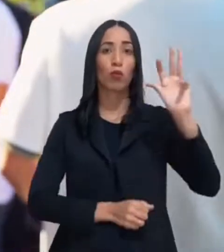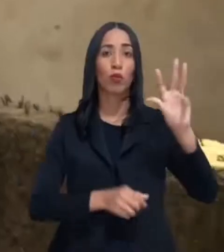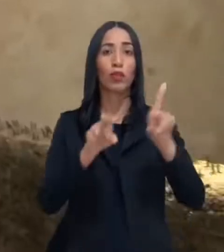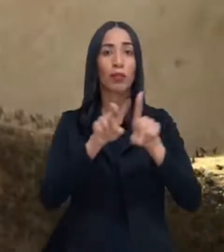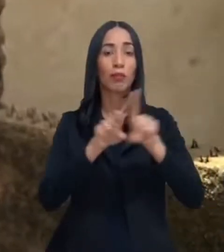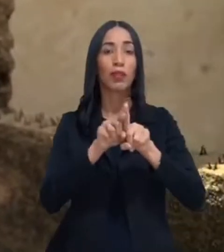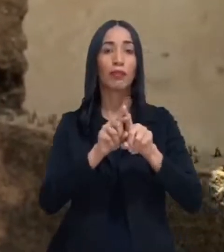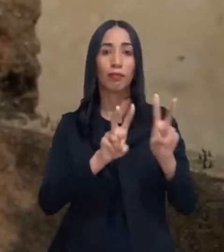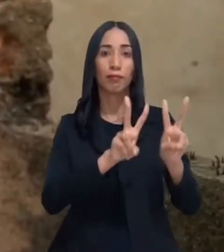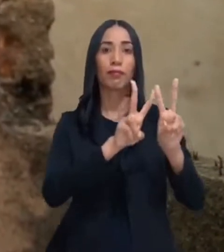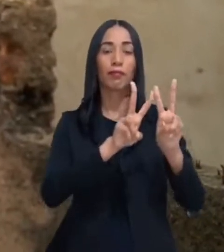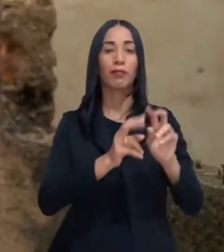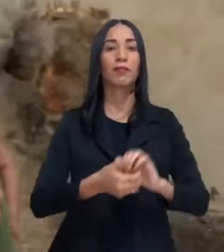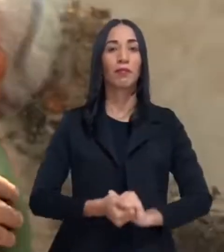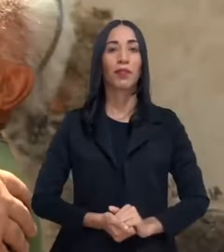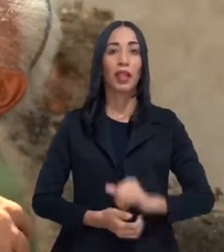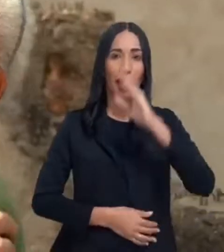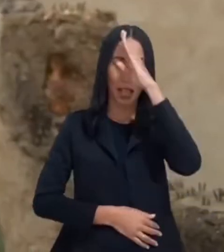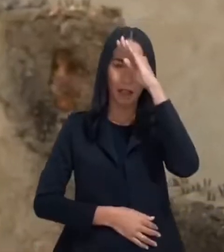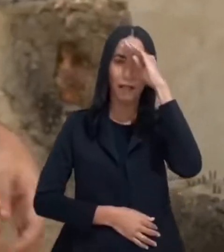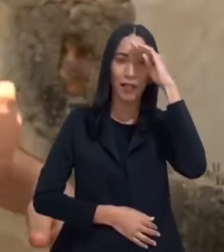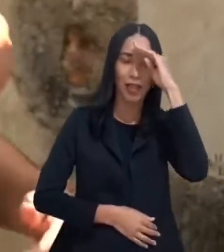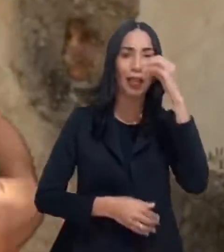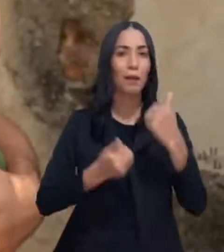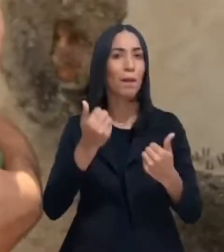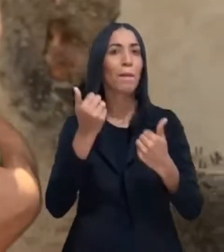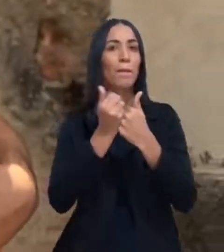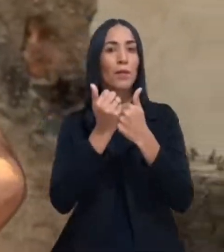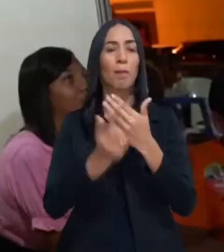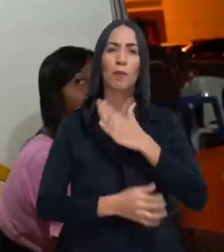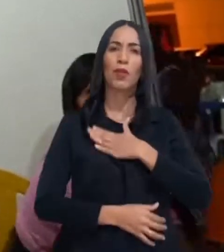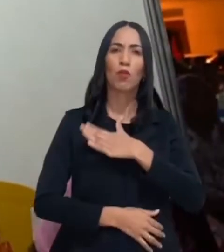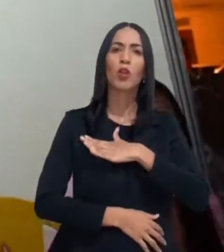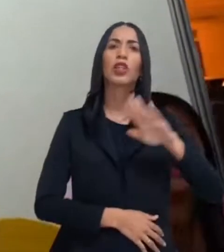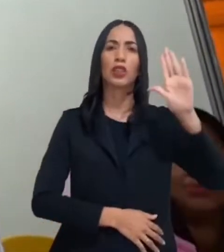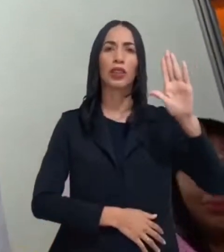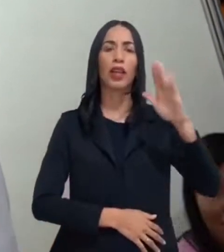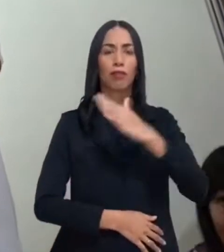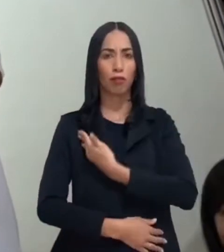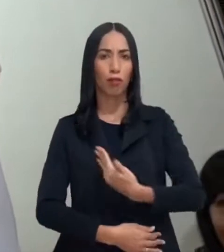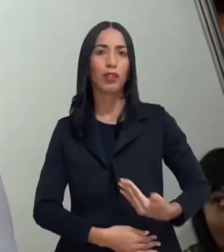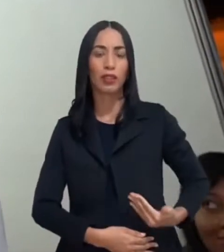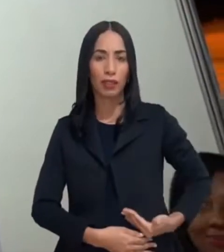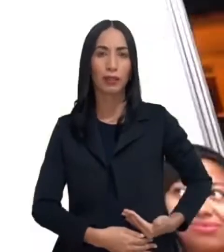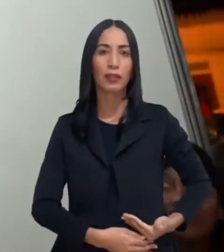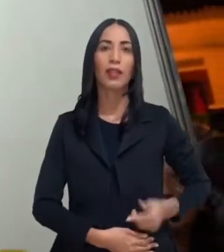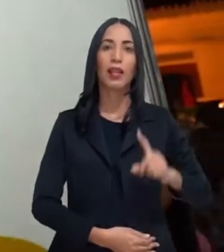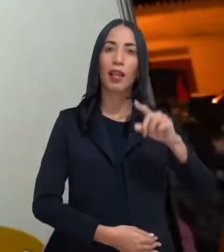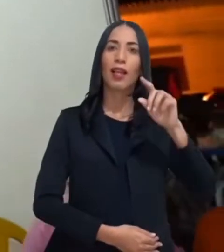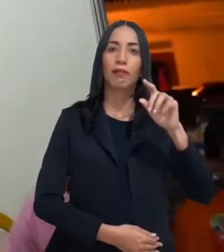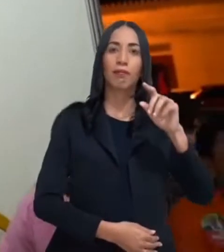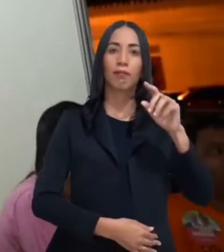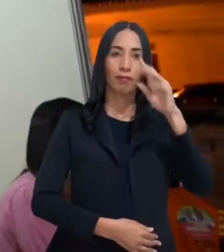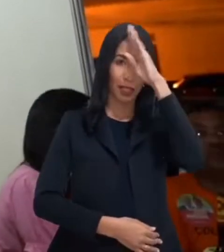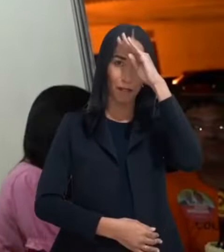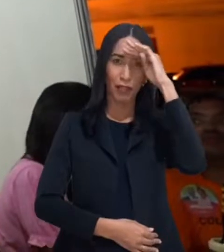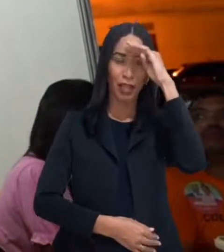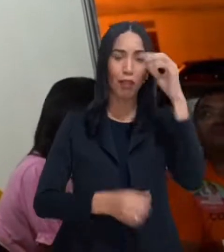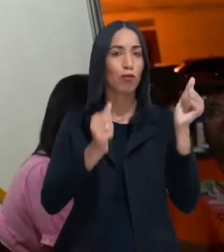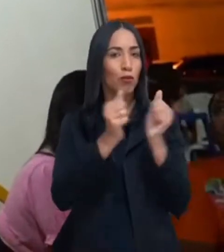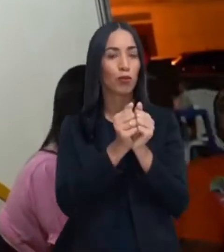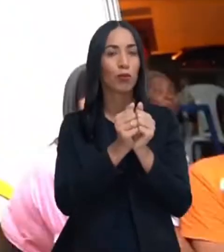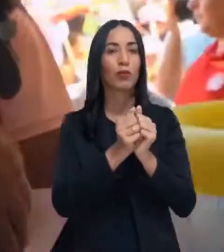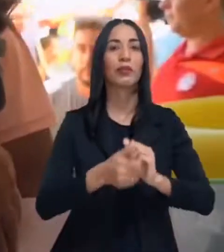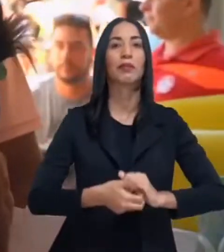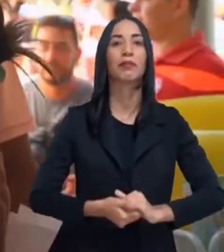Lula. O que é Rafael? Rafael. Ah, é o governão! Meu candidato ao governo do estado, está aqui, Rafael Fonteles,